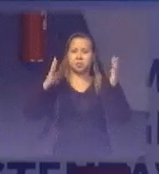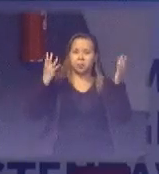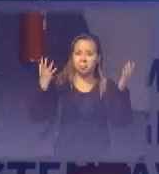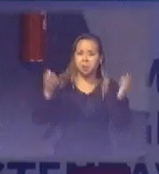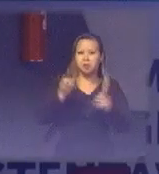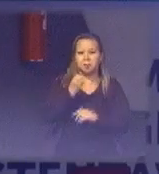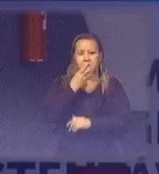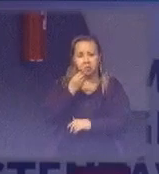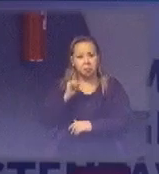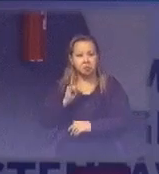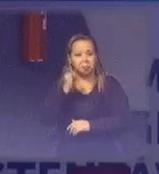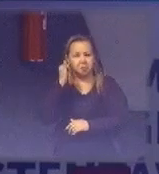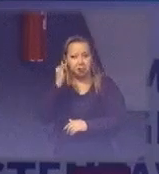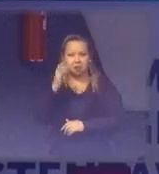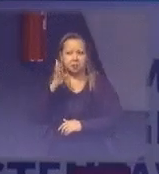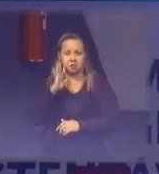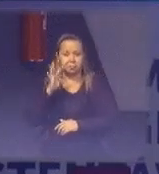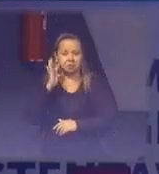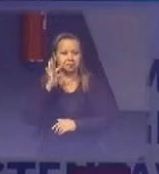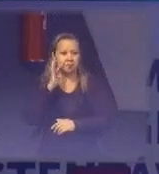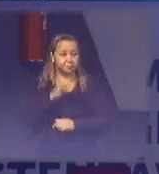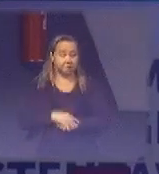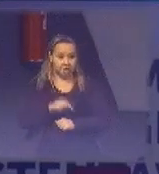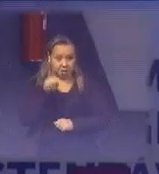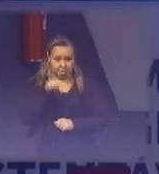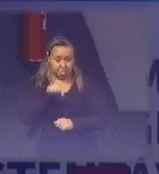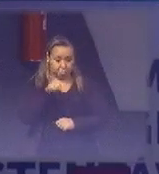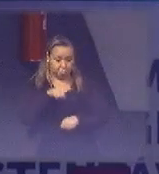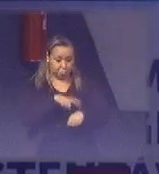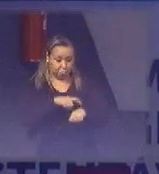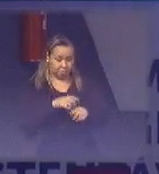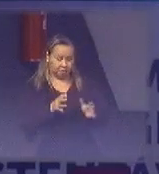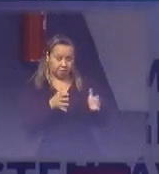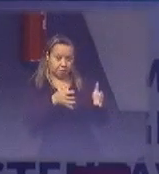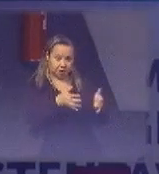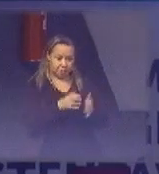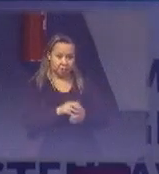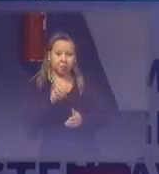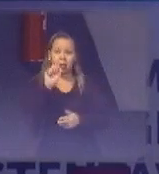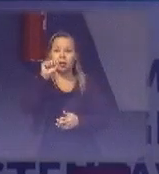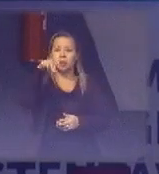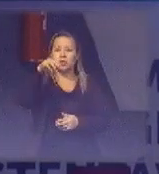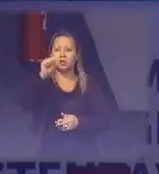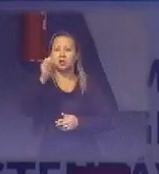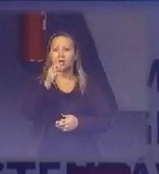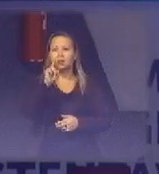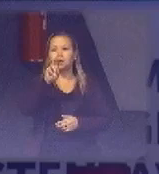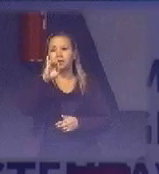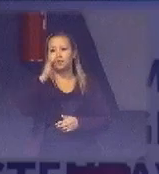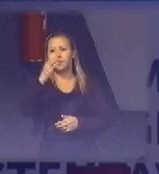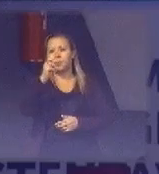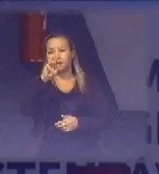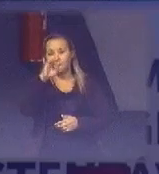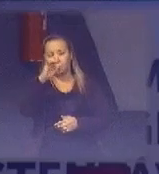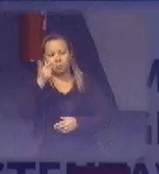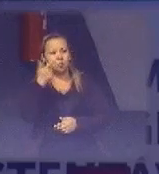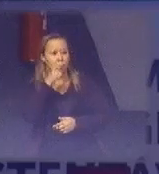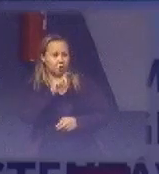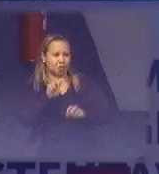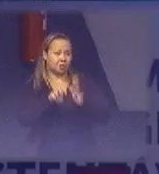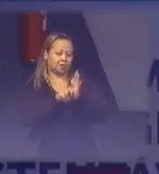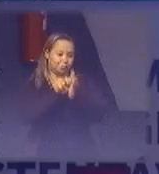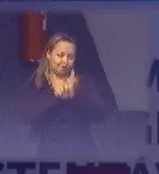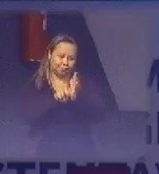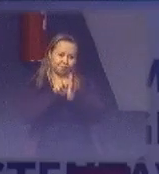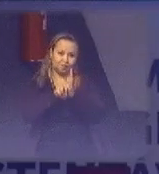gratificante. Nessa ocasião, a Ana Vitória foi contemplada com uma cadeira. Nós trabalhamos